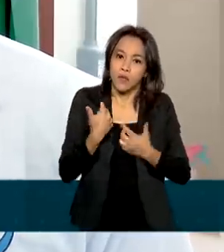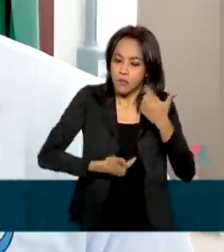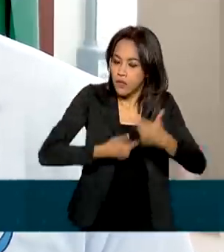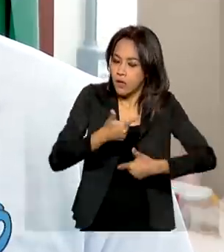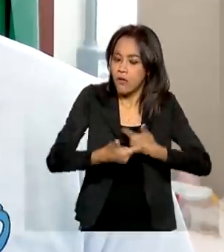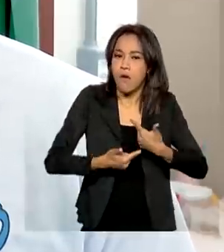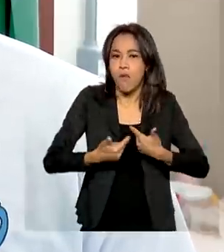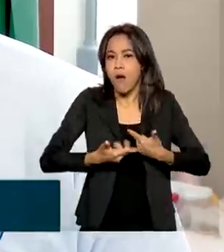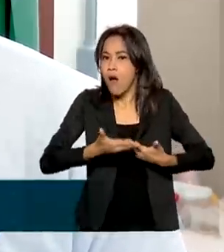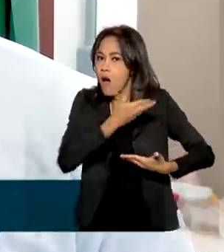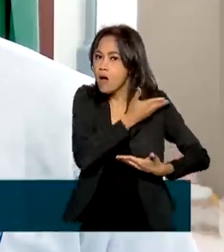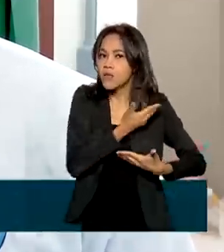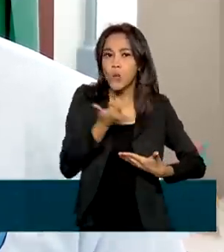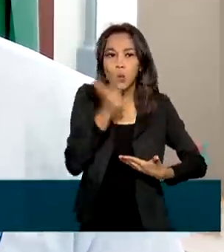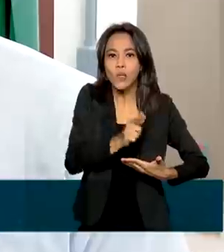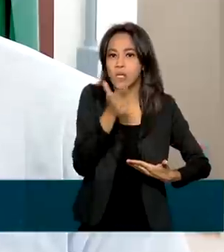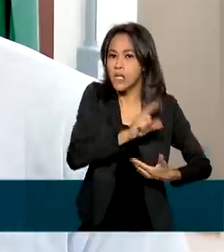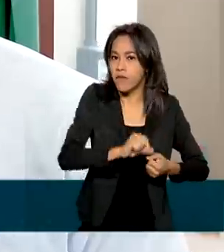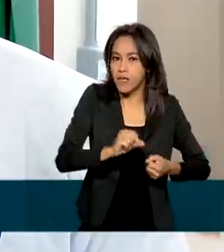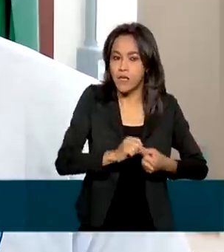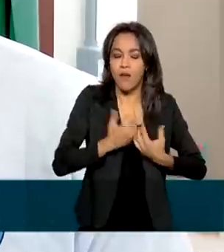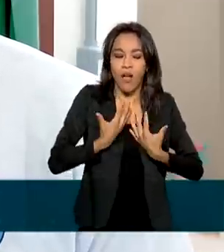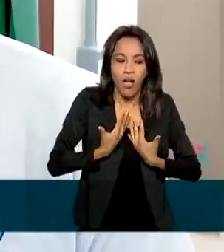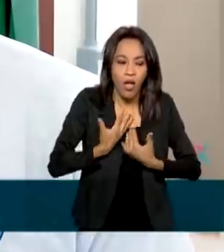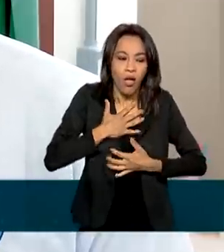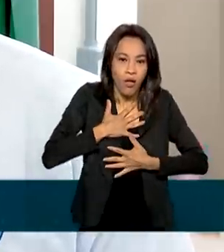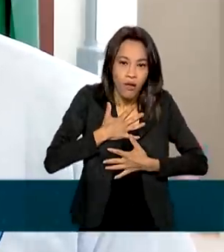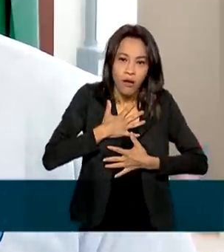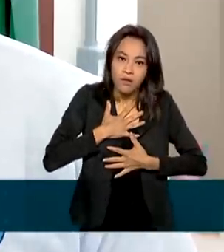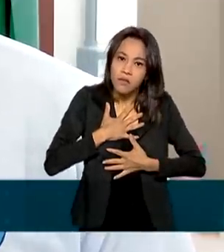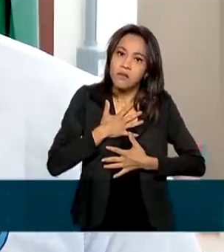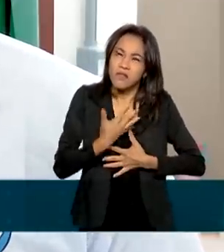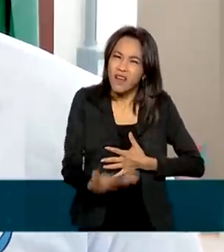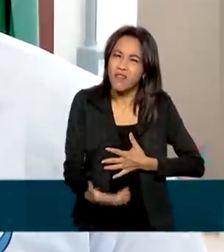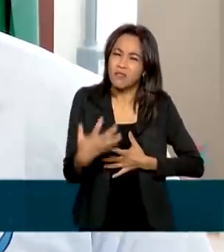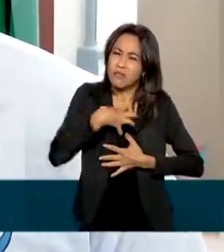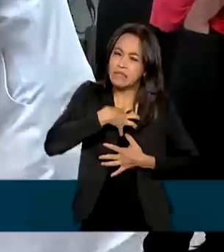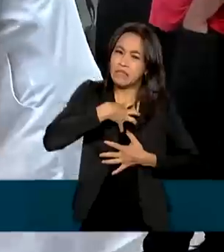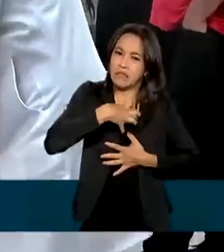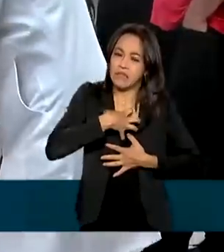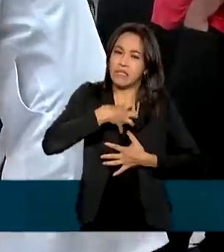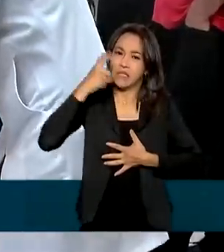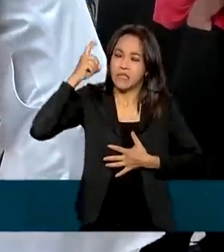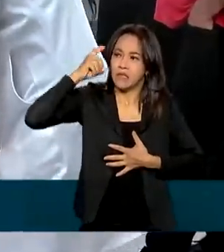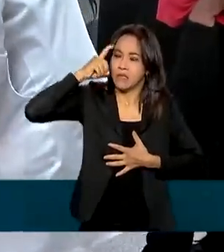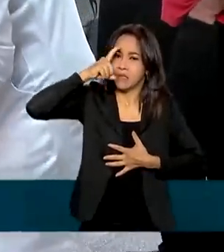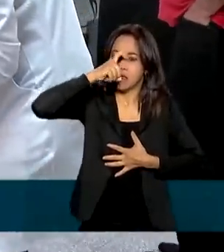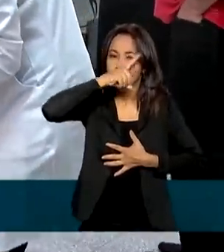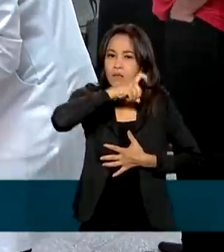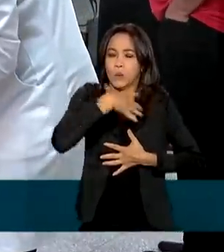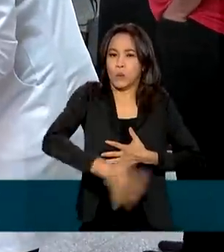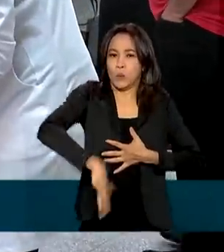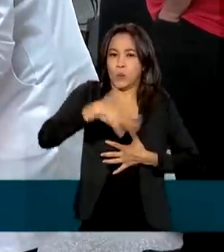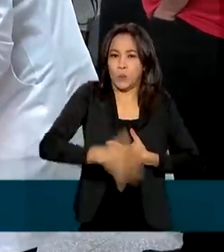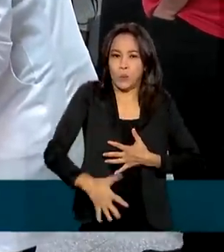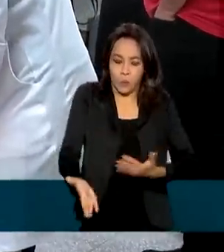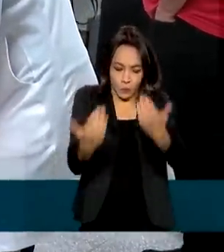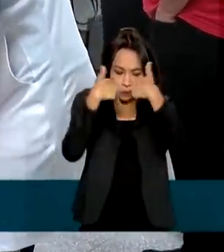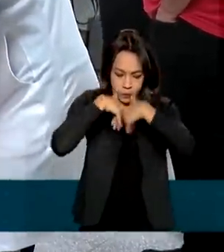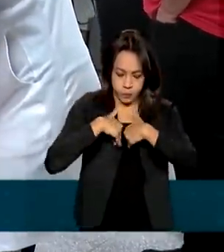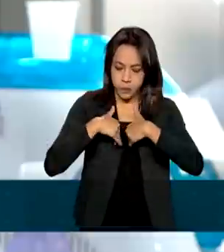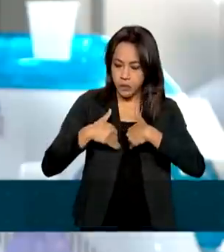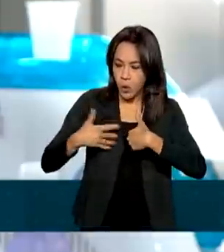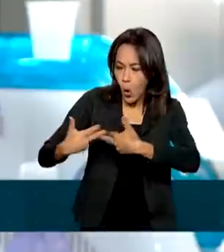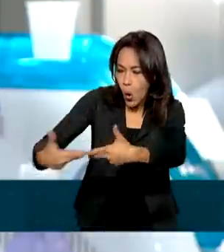eu não conseguia fazer em relação ao cansaço. Sentia muita dificuldade em exercer algumas